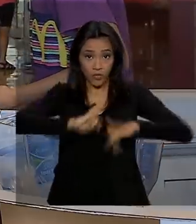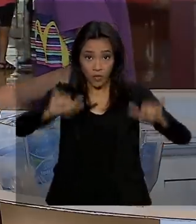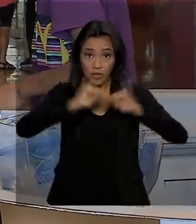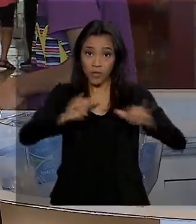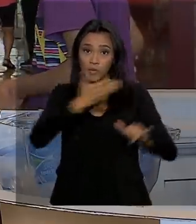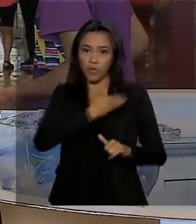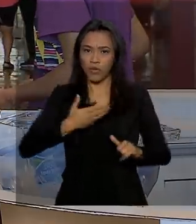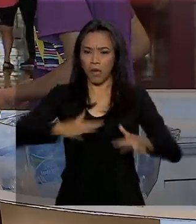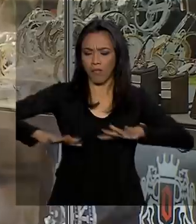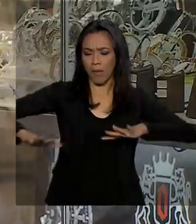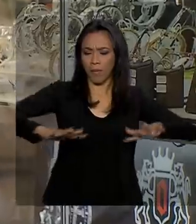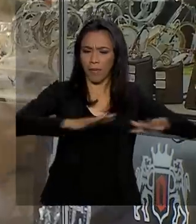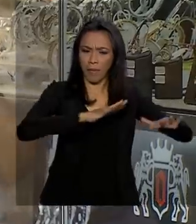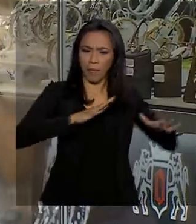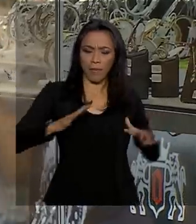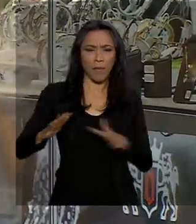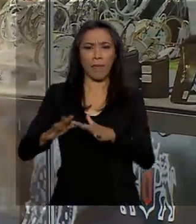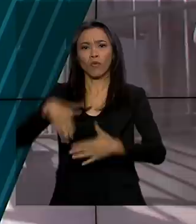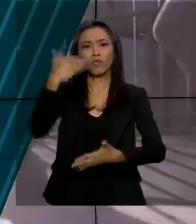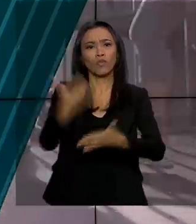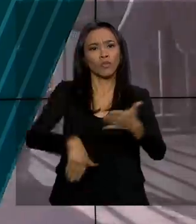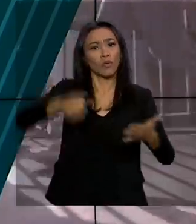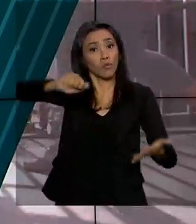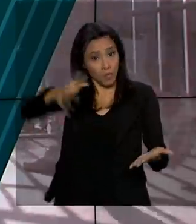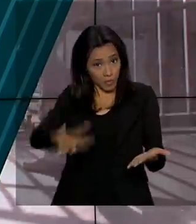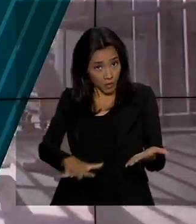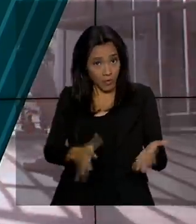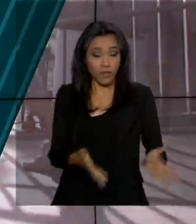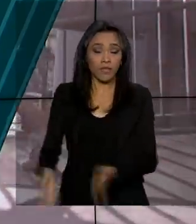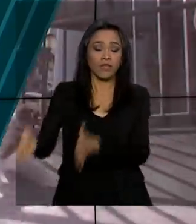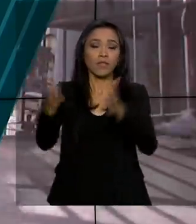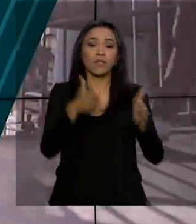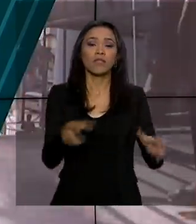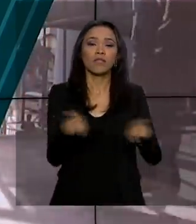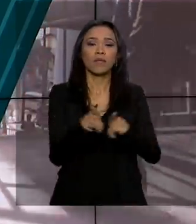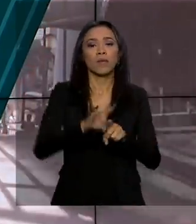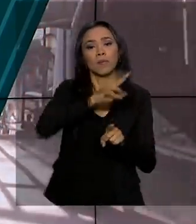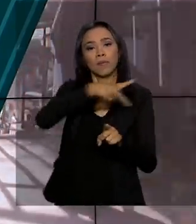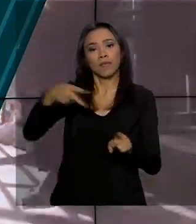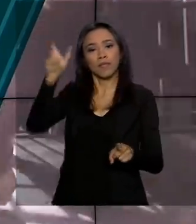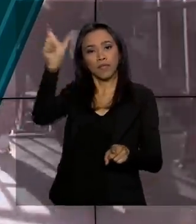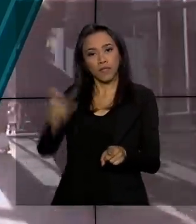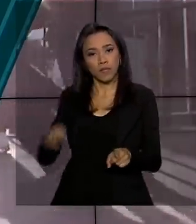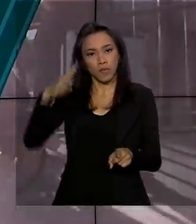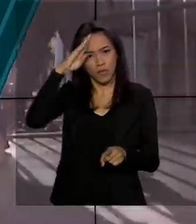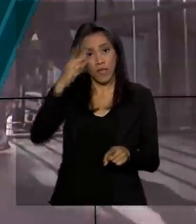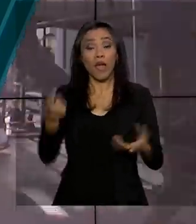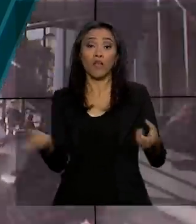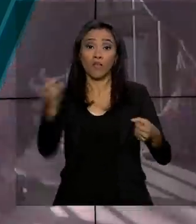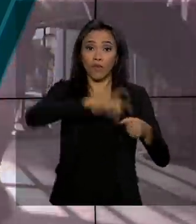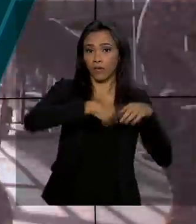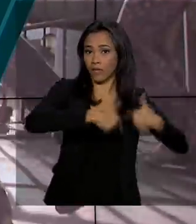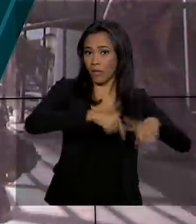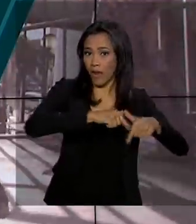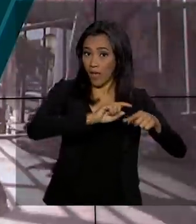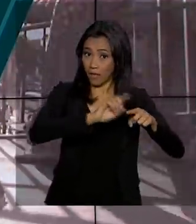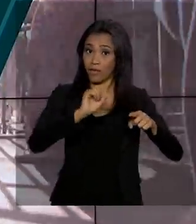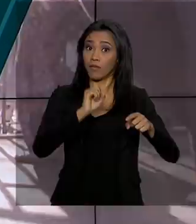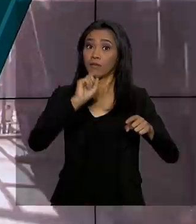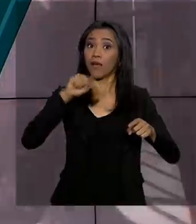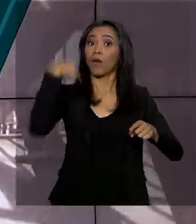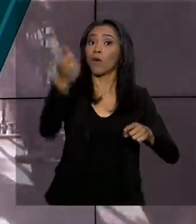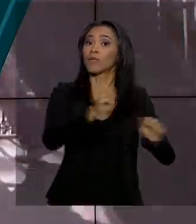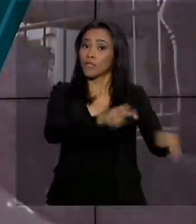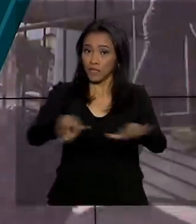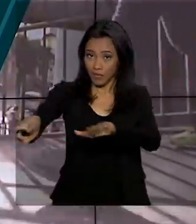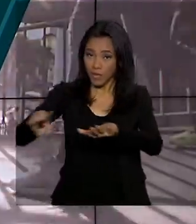aquecer o comércio com descontos e promoções. E veja também, o presidente Jair Bolsonaro reassume o cargo na próxima semana e segue em